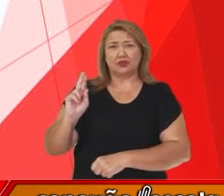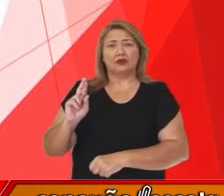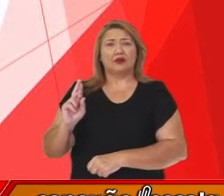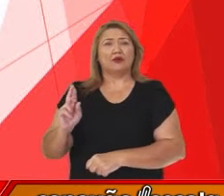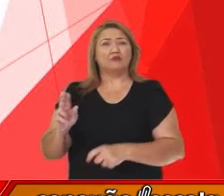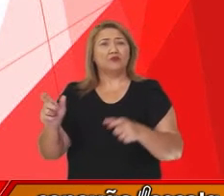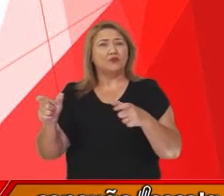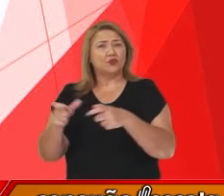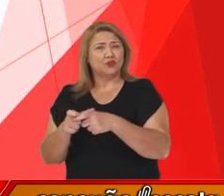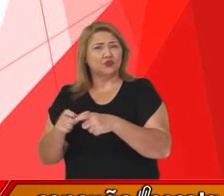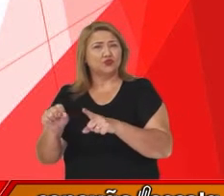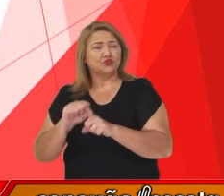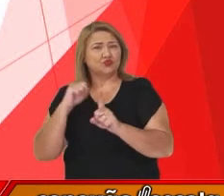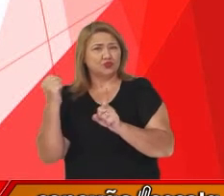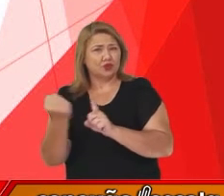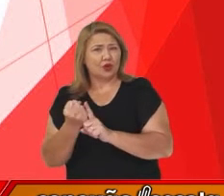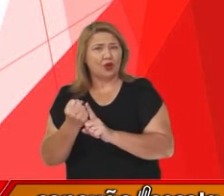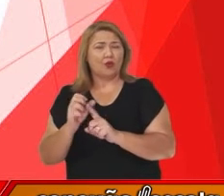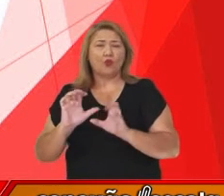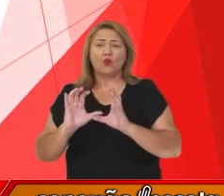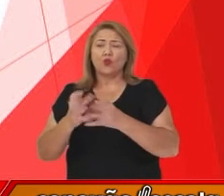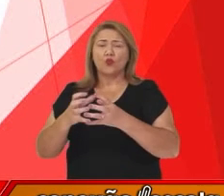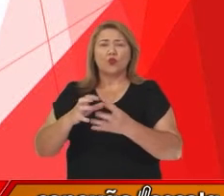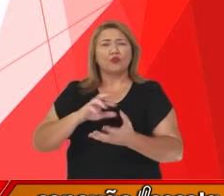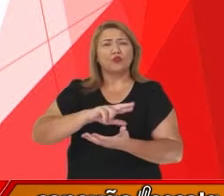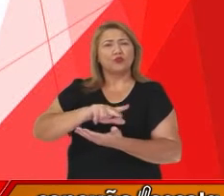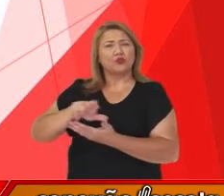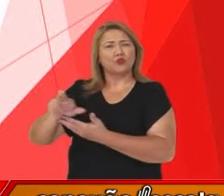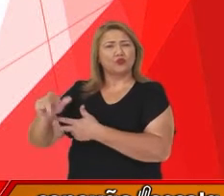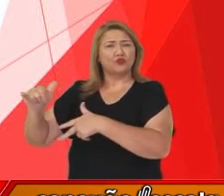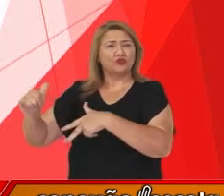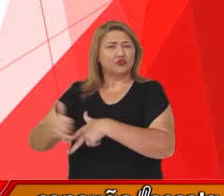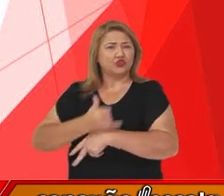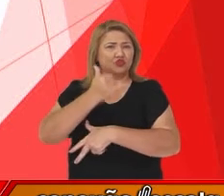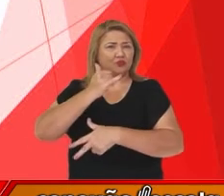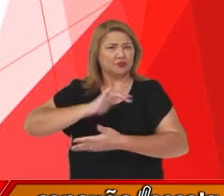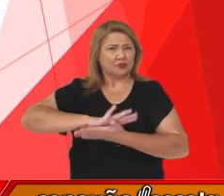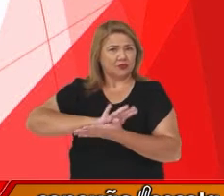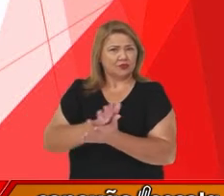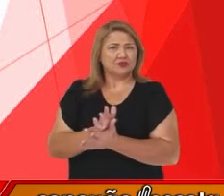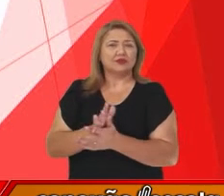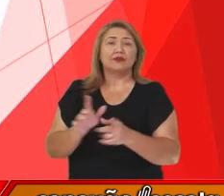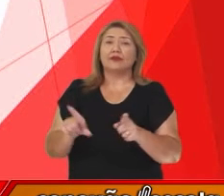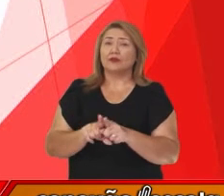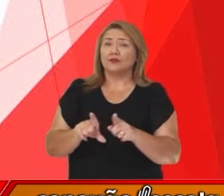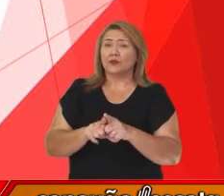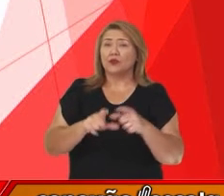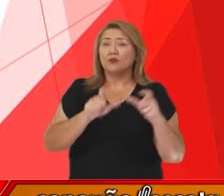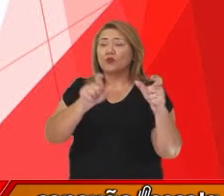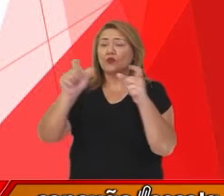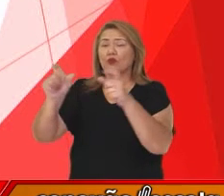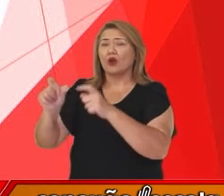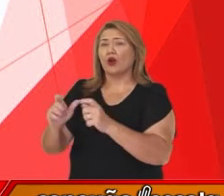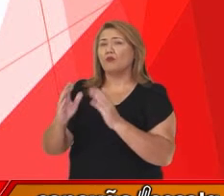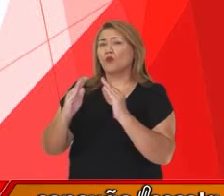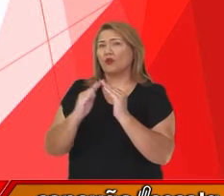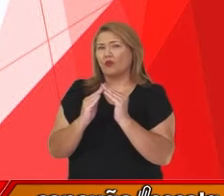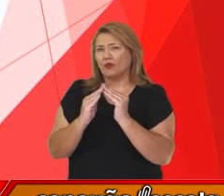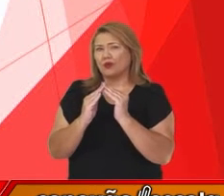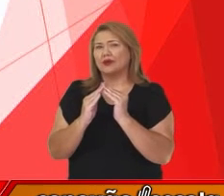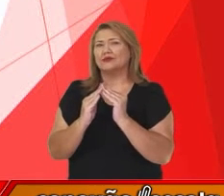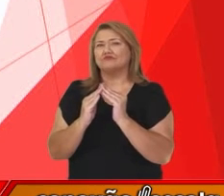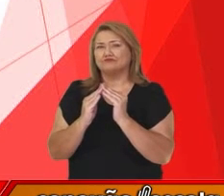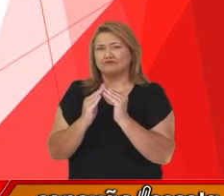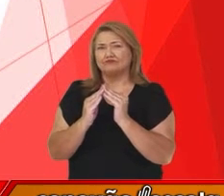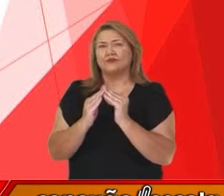grupo vítima de preconceito, inclusive em decorrência de origem territorial, caracterizado por